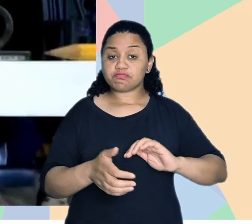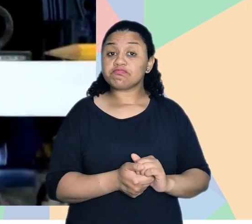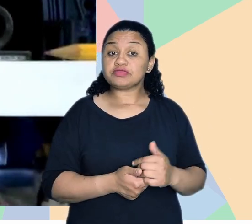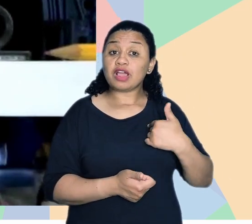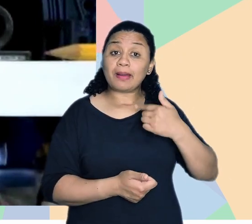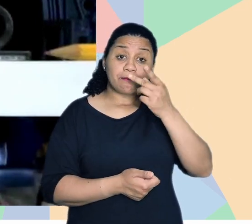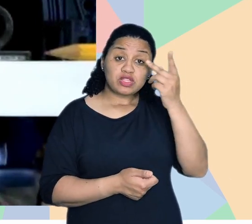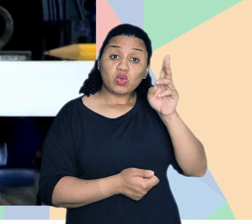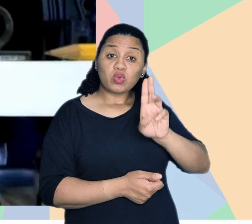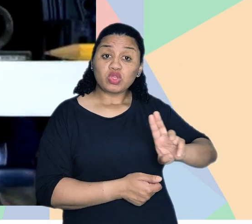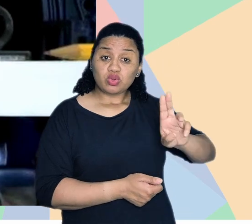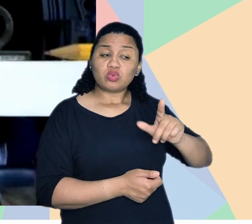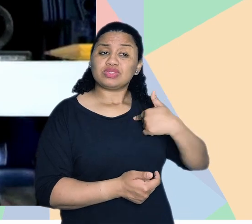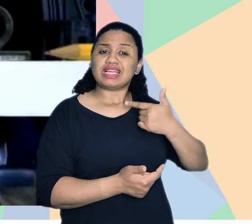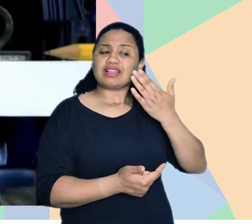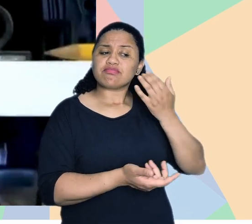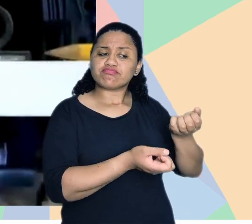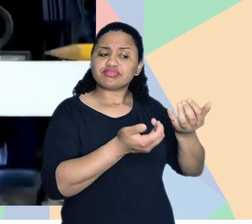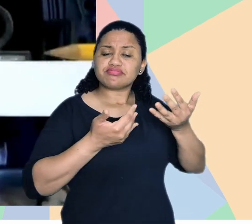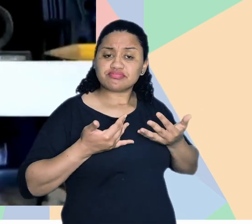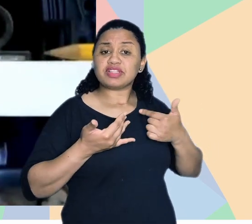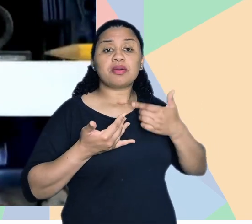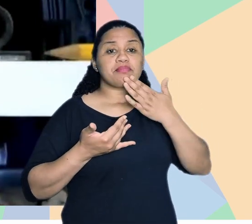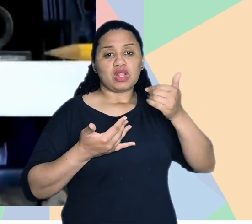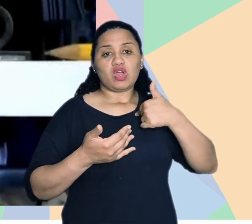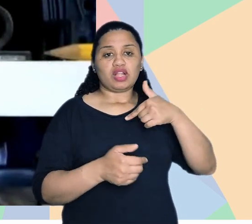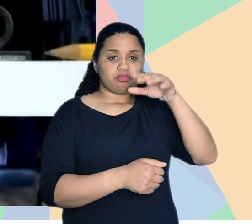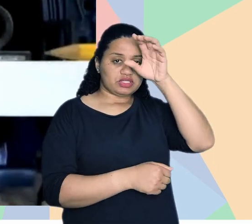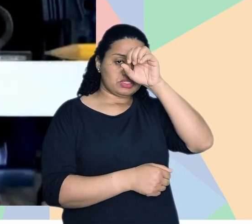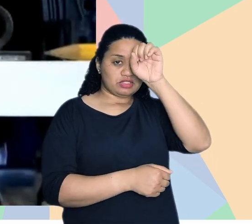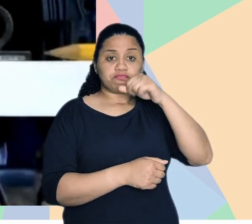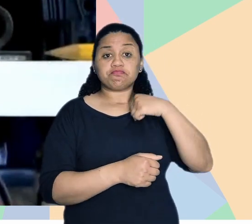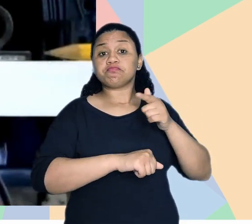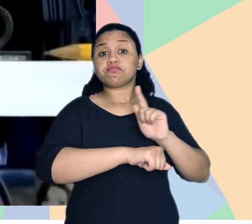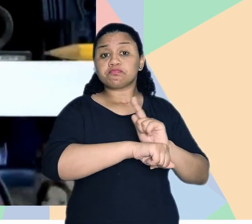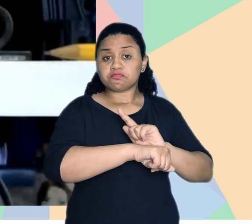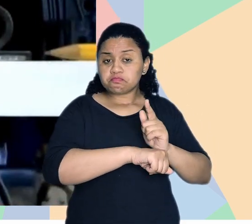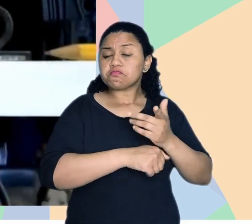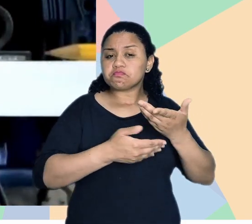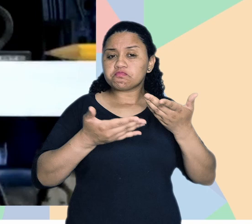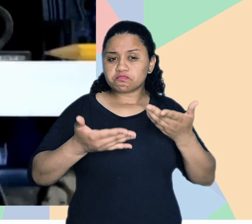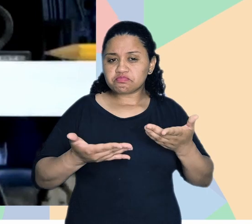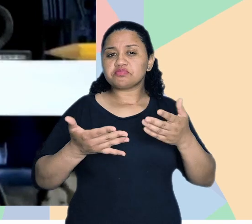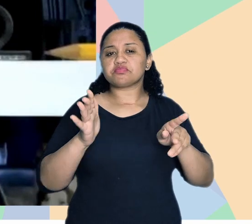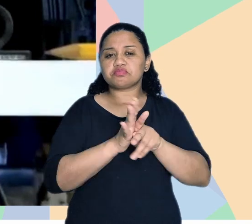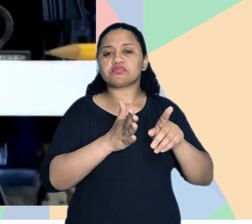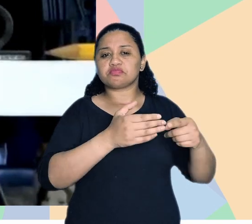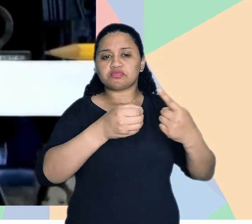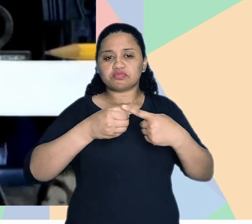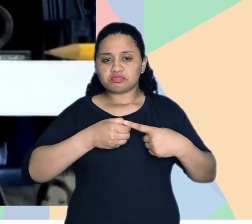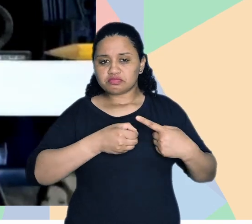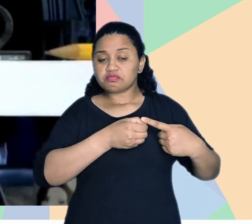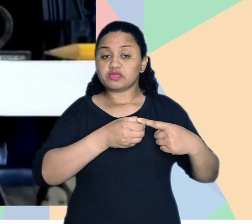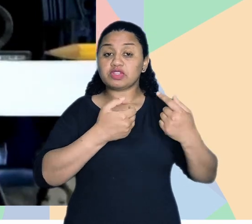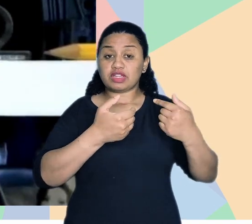gente utiliza. Então, ouvir os usuários, eu acho que esse é o principal ensinamento. E aí, para gestores, né, eu acho que o